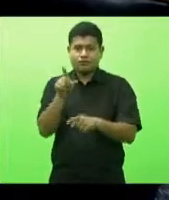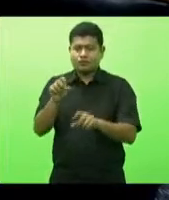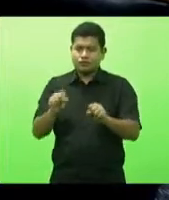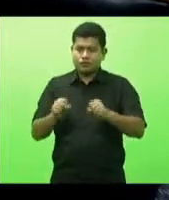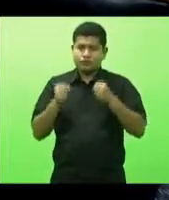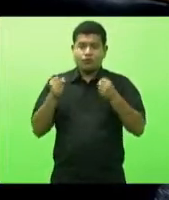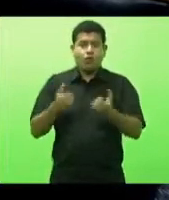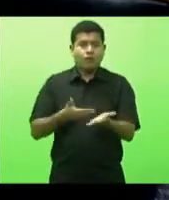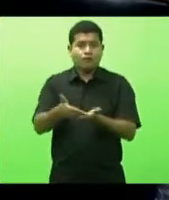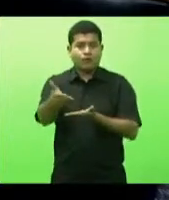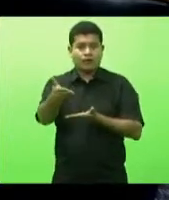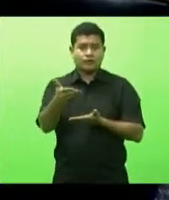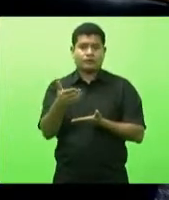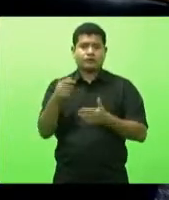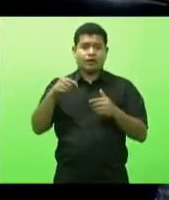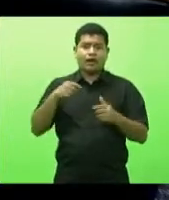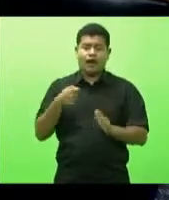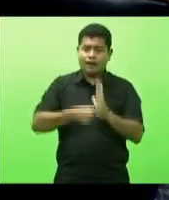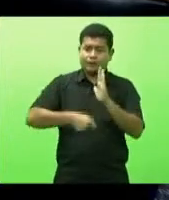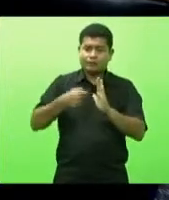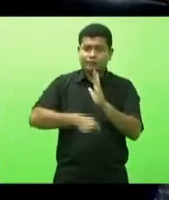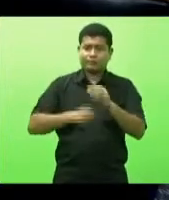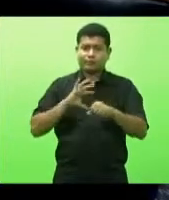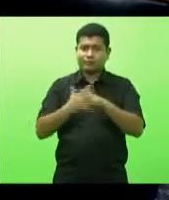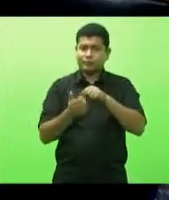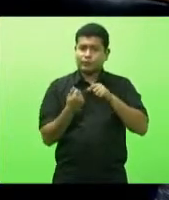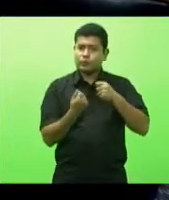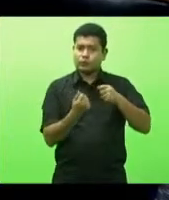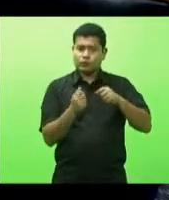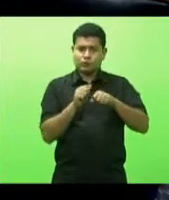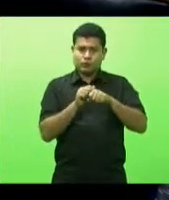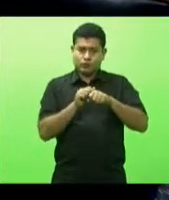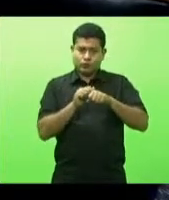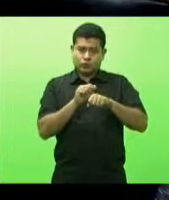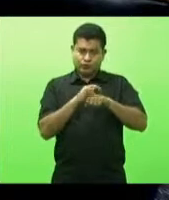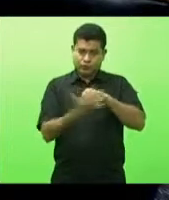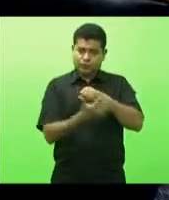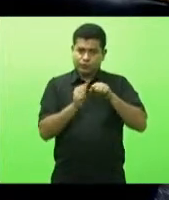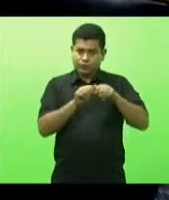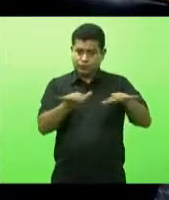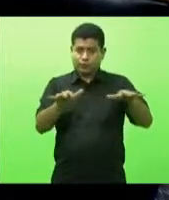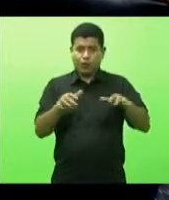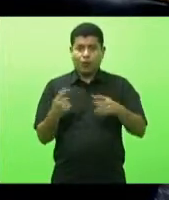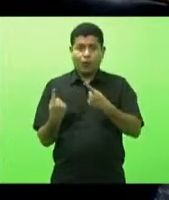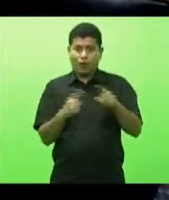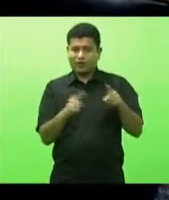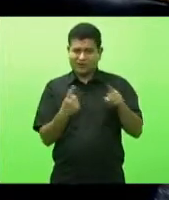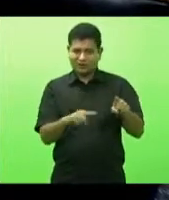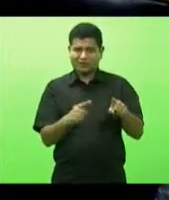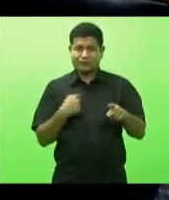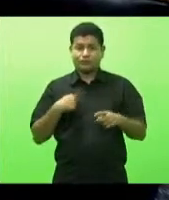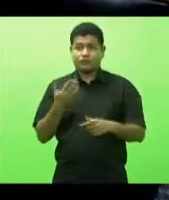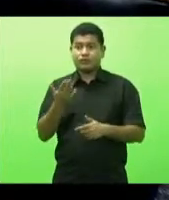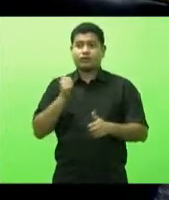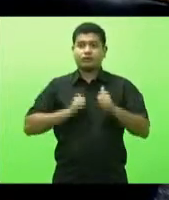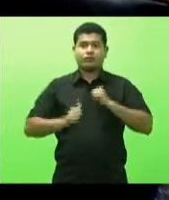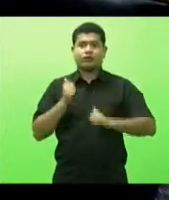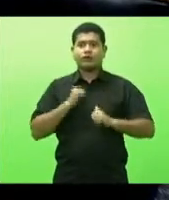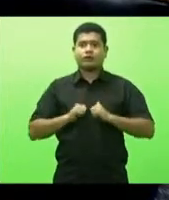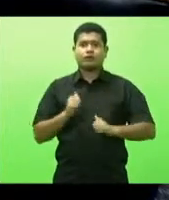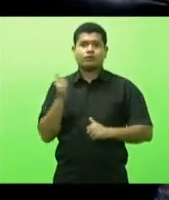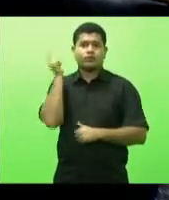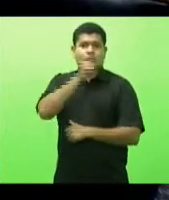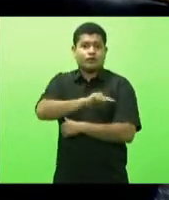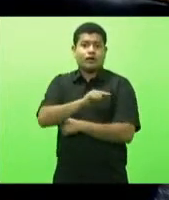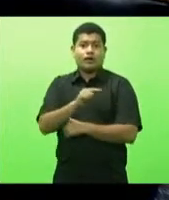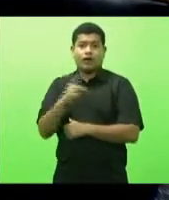aqui em Santa Catarina é qual é a sua expectativa para que nós possamos por exemplo vacinar toda